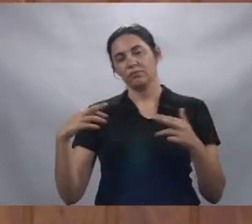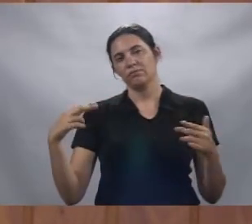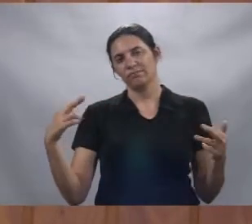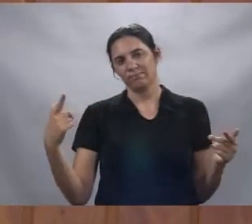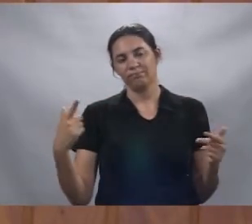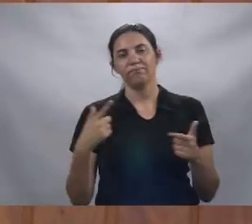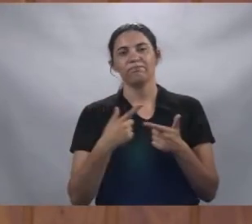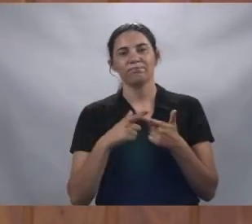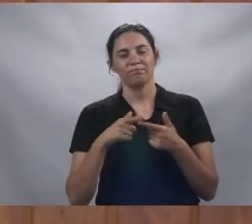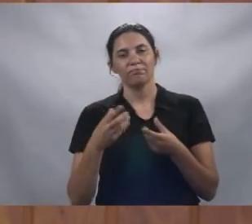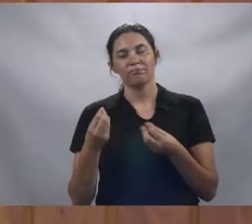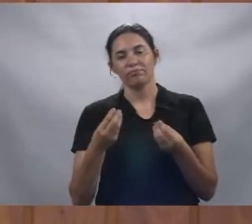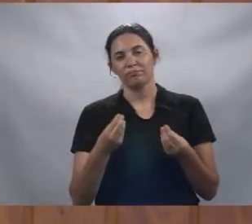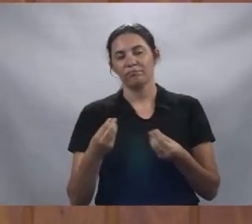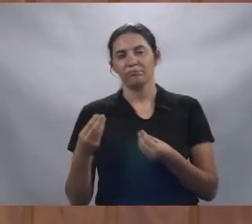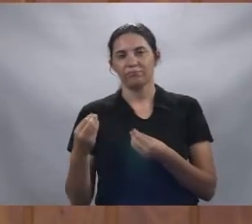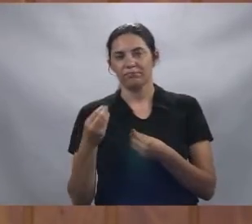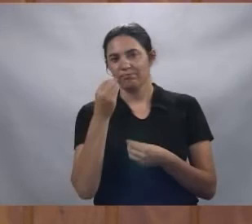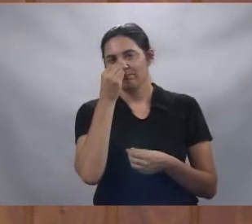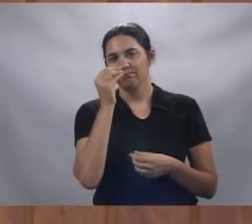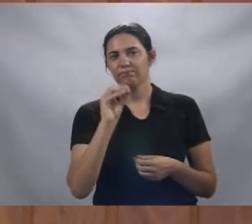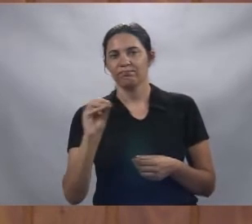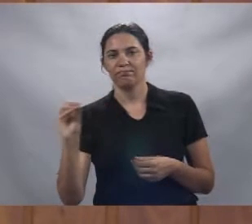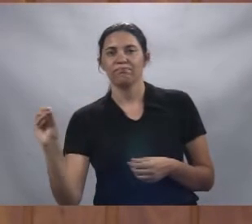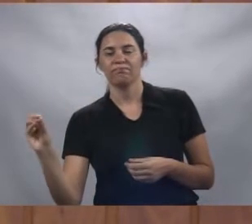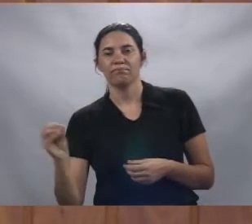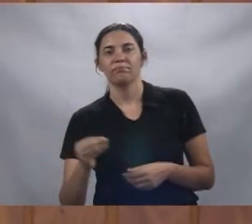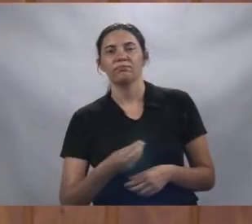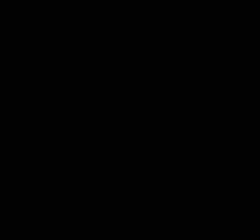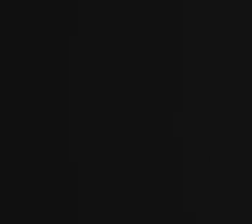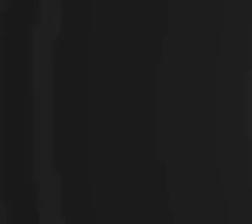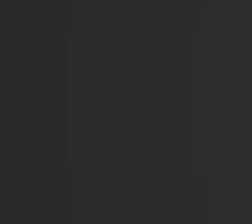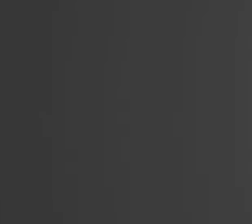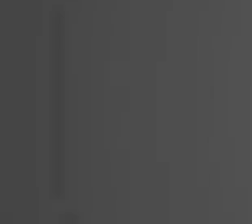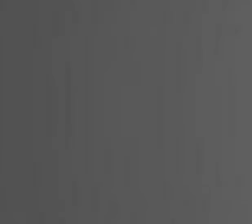situação está de muito abandono. Muito obrigado.